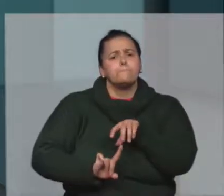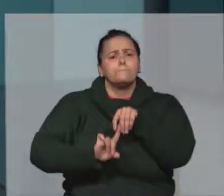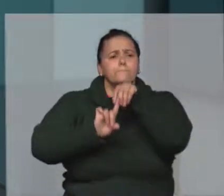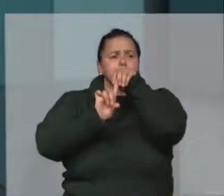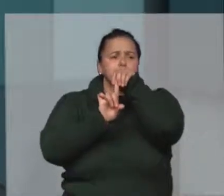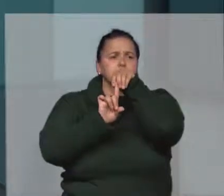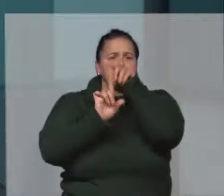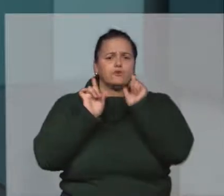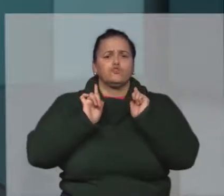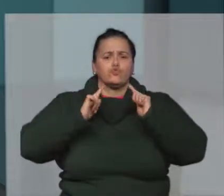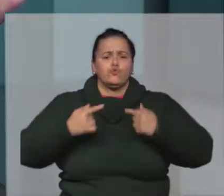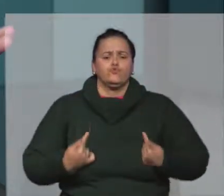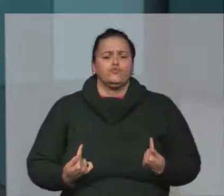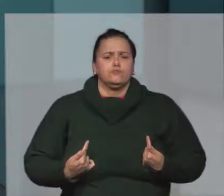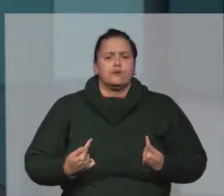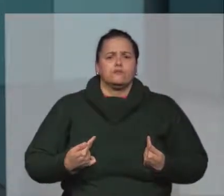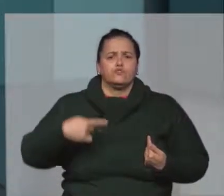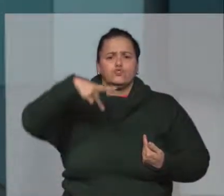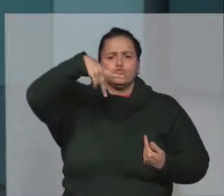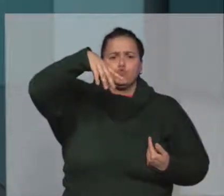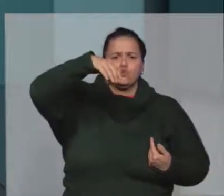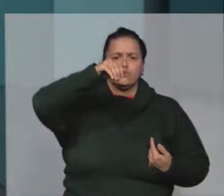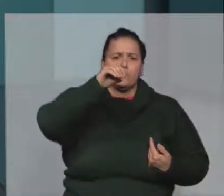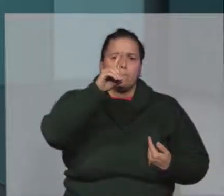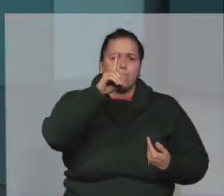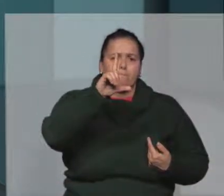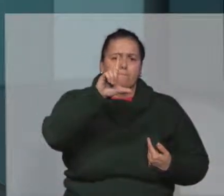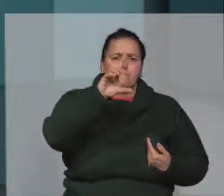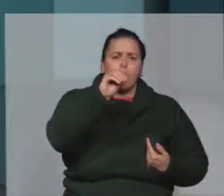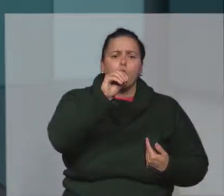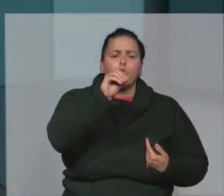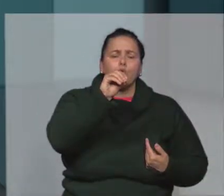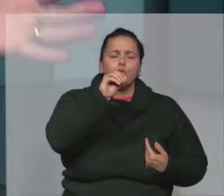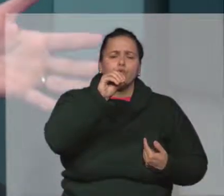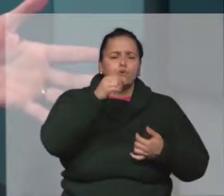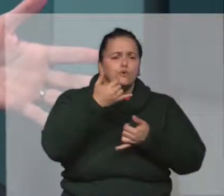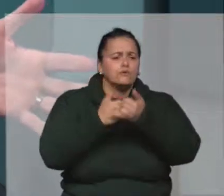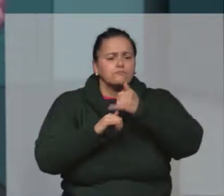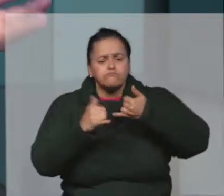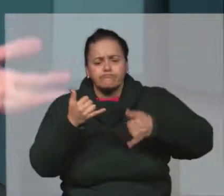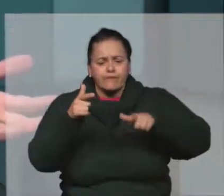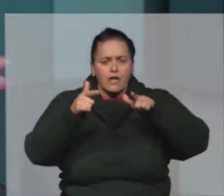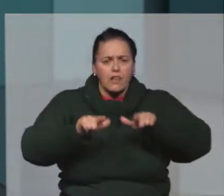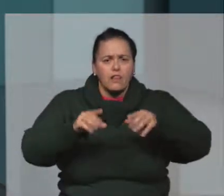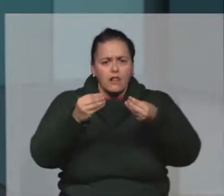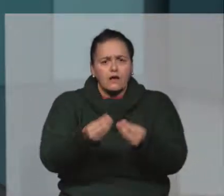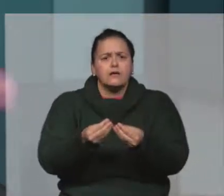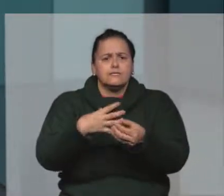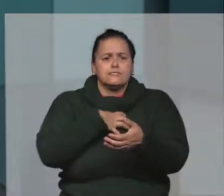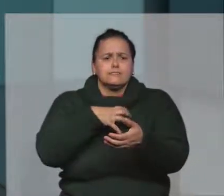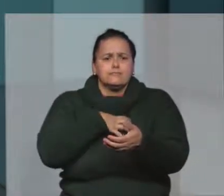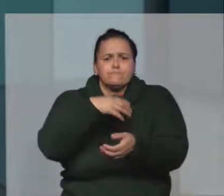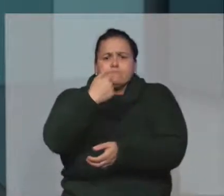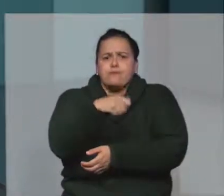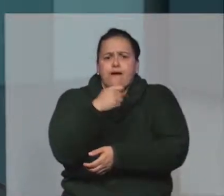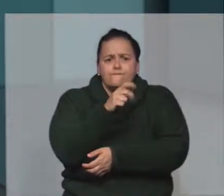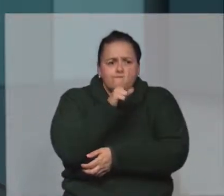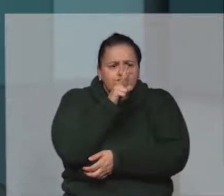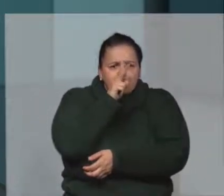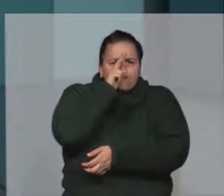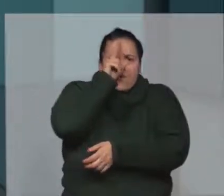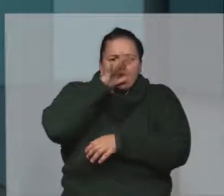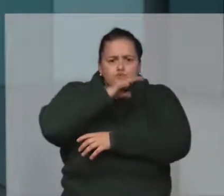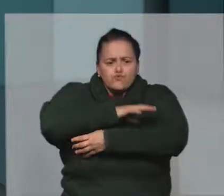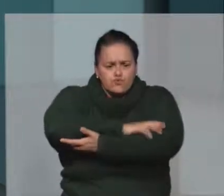principalmente com os gestores do Polo Petroquímico, é um local consolidado e que sente uma necessidade